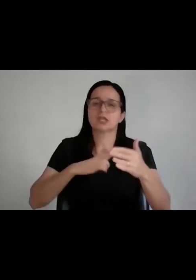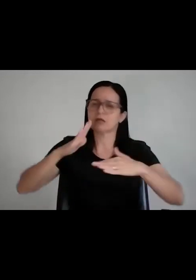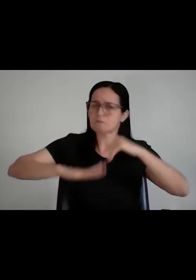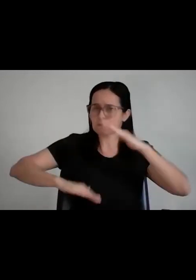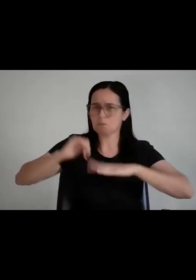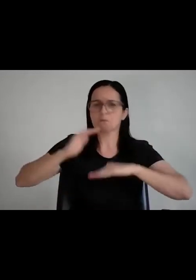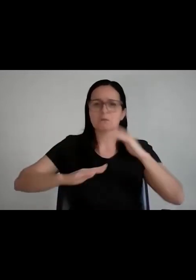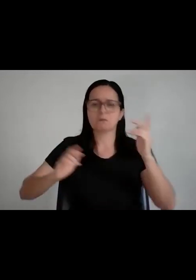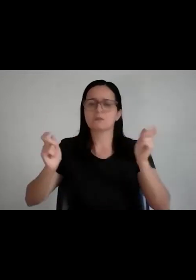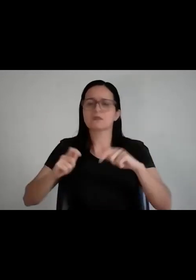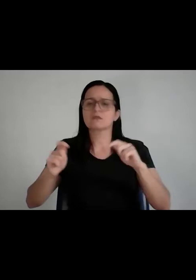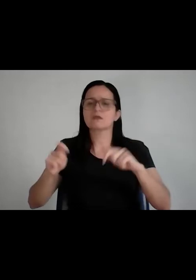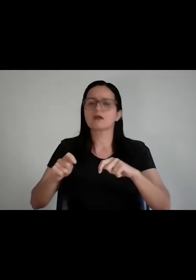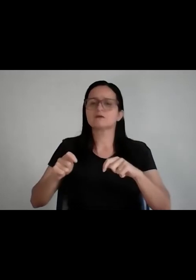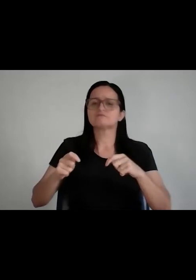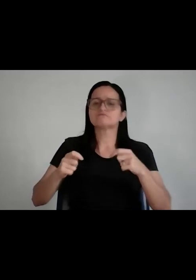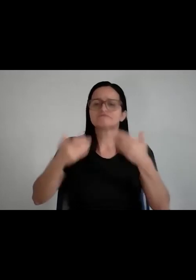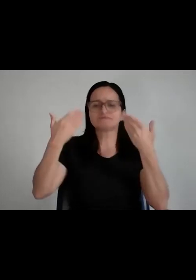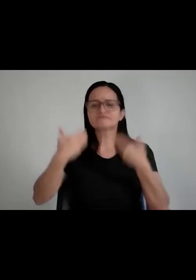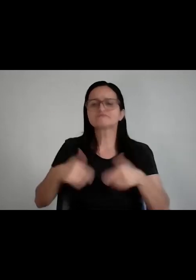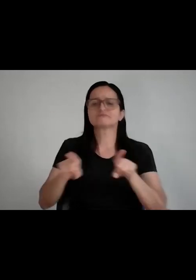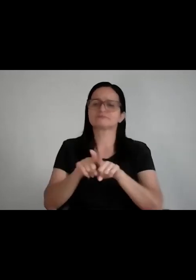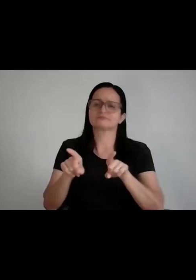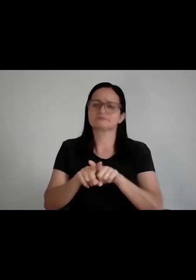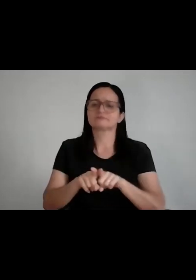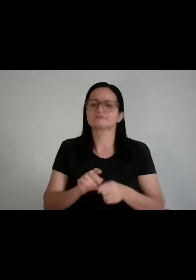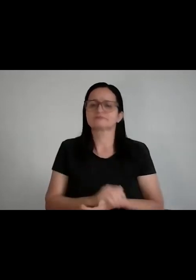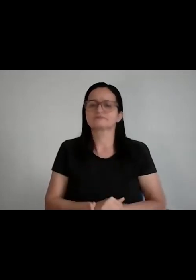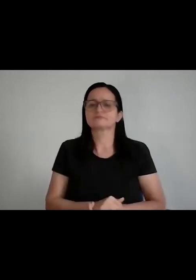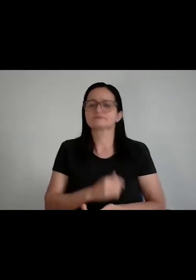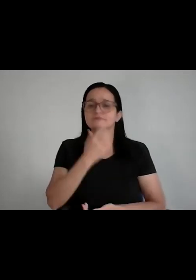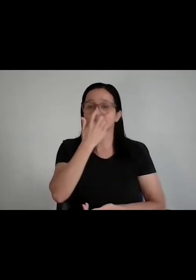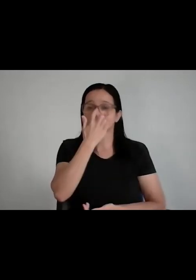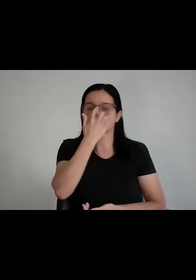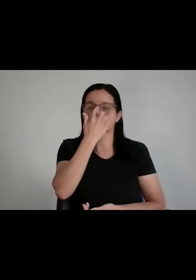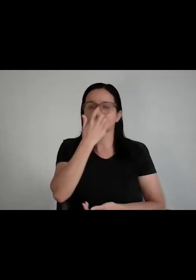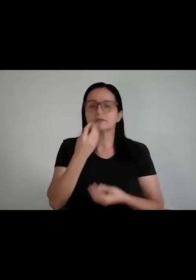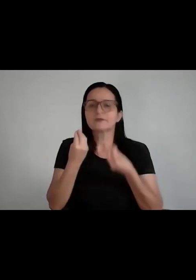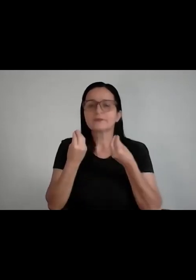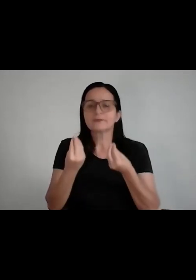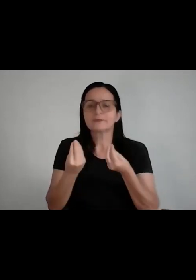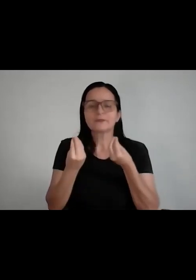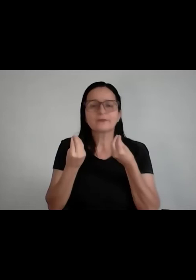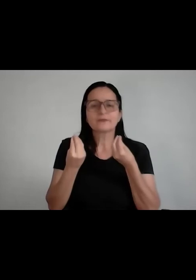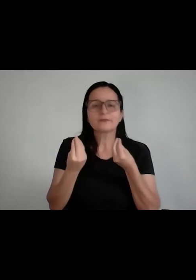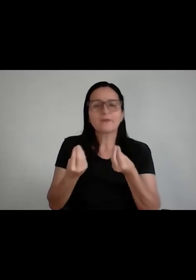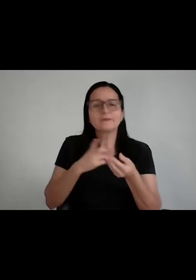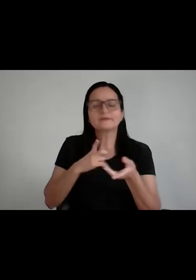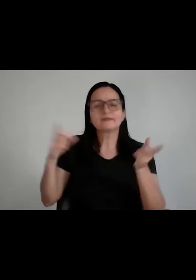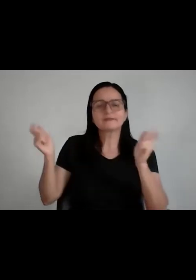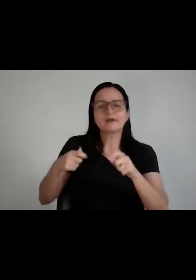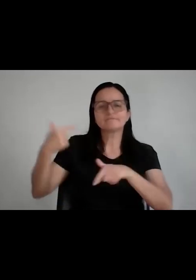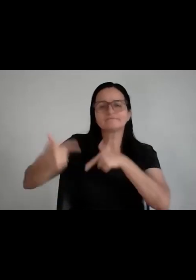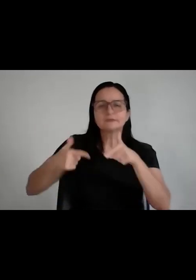técnicas e comportamentais, se você trabalha em uma empresa júnior, que é uma empresa, você tem que vender, que planejar,